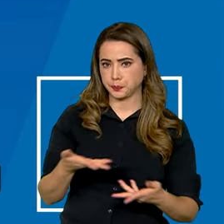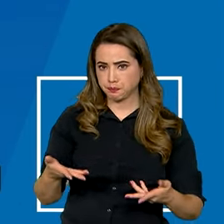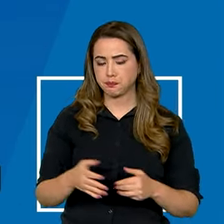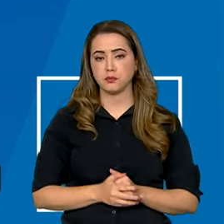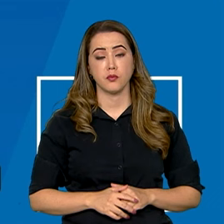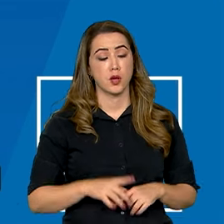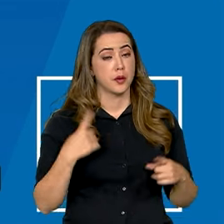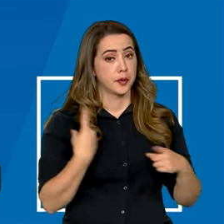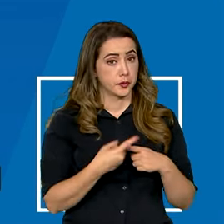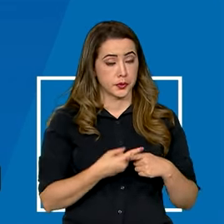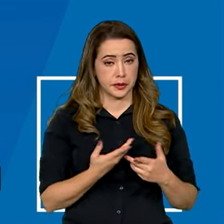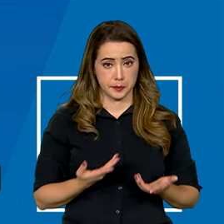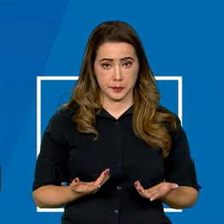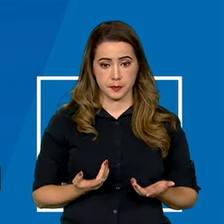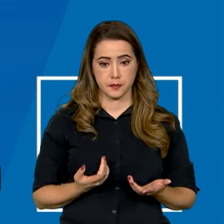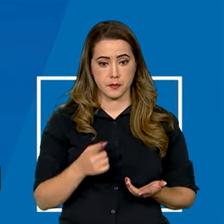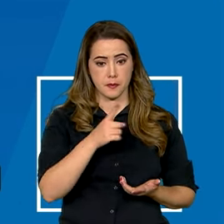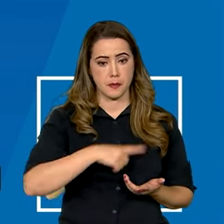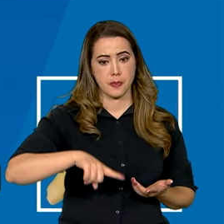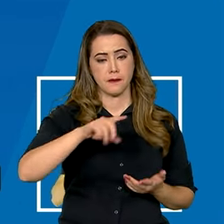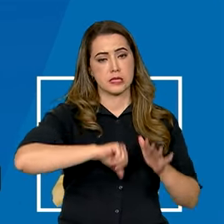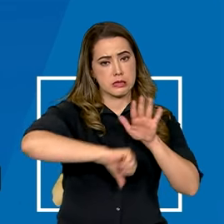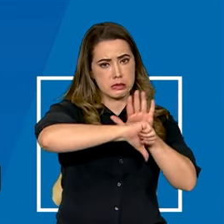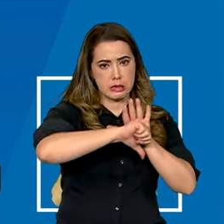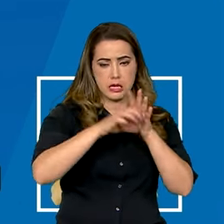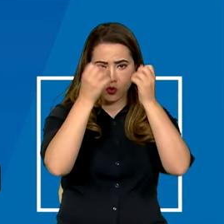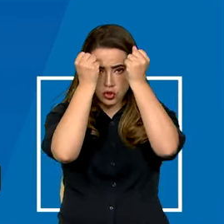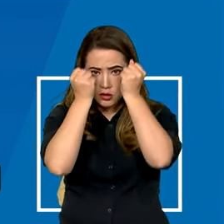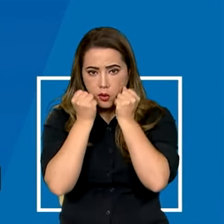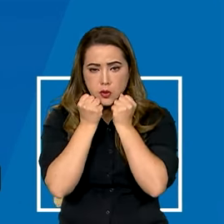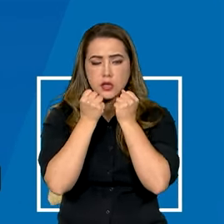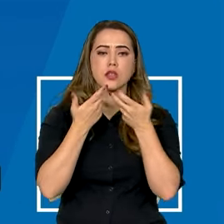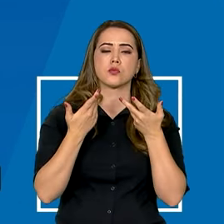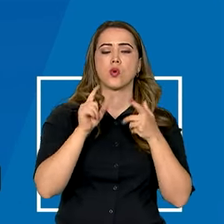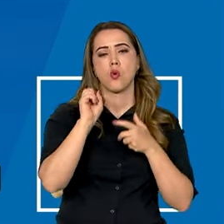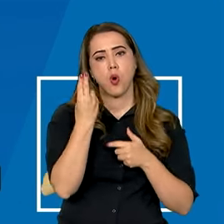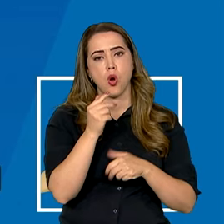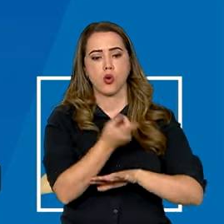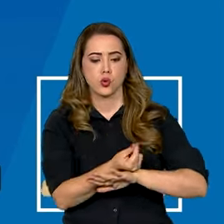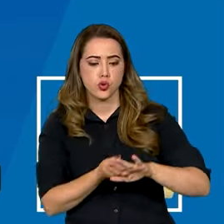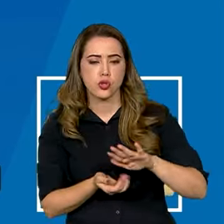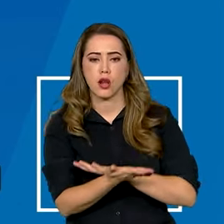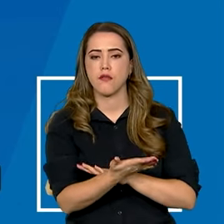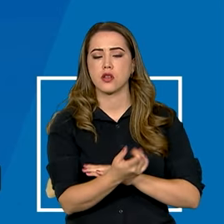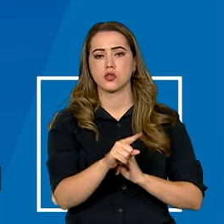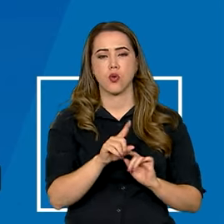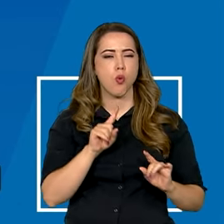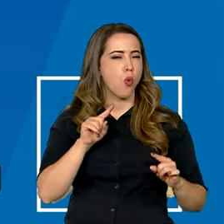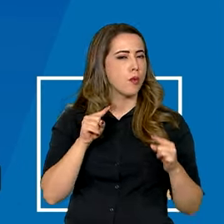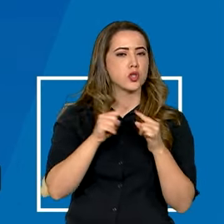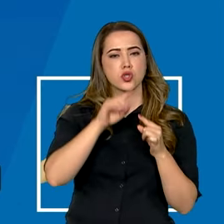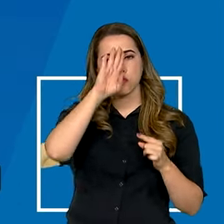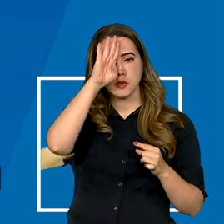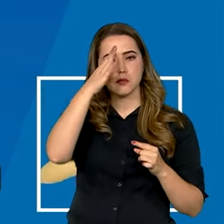uma vez que esses delitos de terrorismo, de lavagem de dinheiro tem no seu âmago o